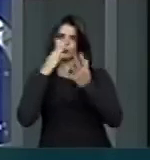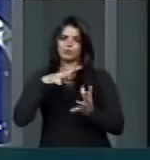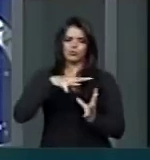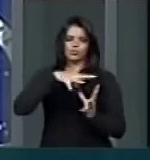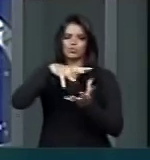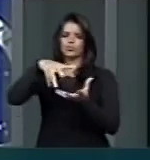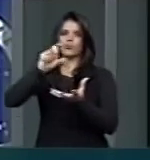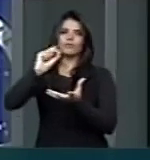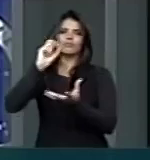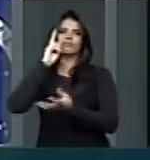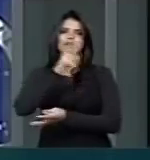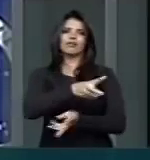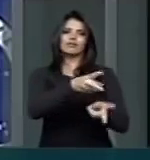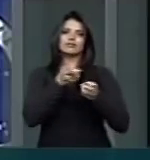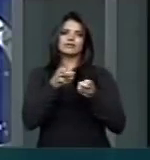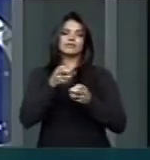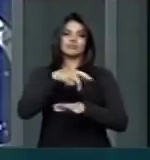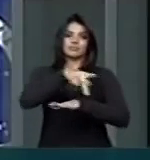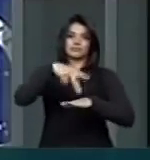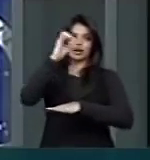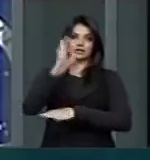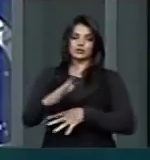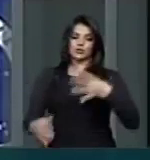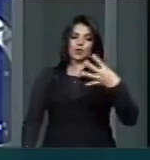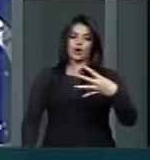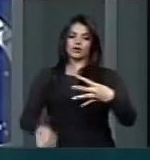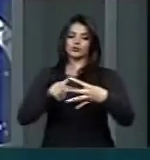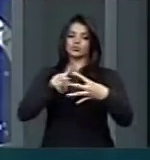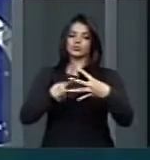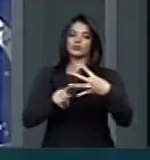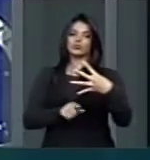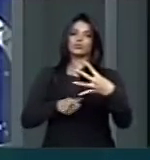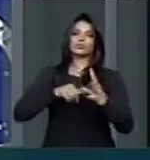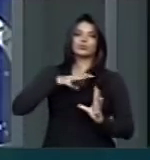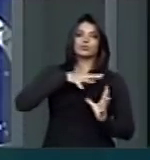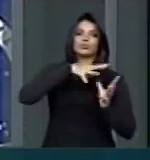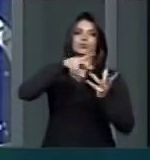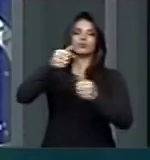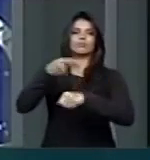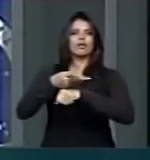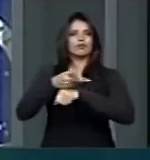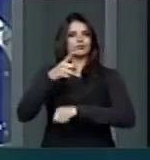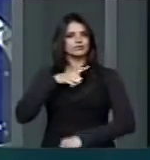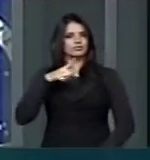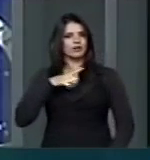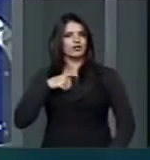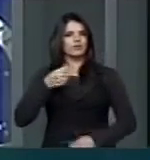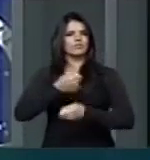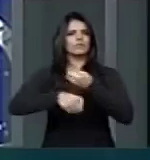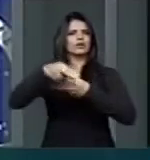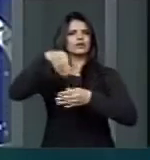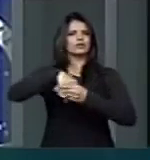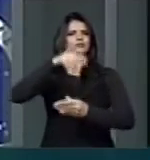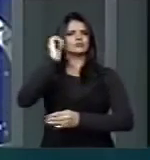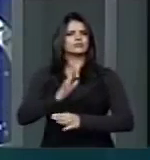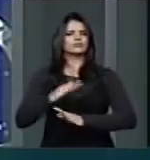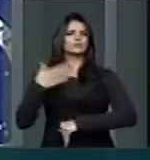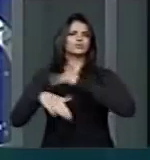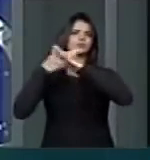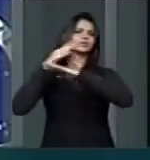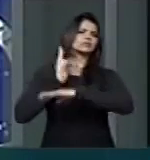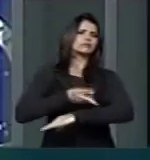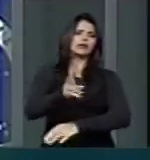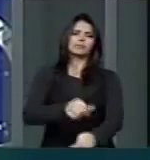observamos que o país é o quarto maior do mundo em volume de prêmios. E o mercado interno, nobres colegas, não para de crescer,